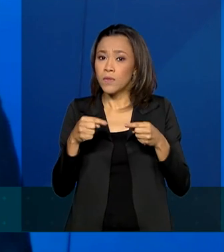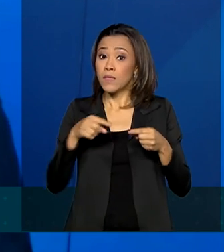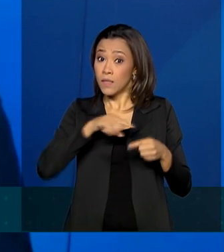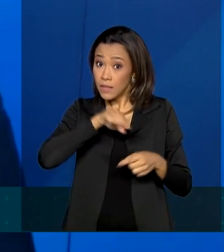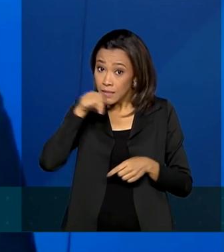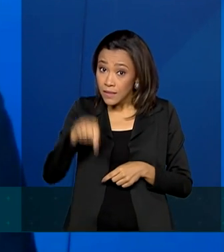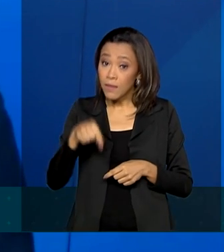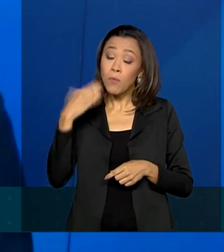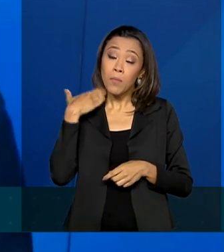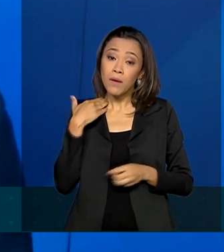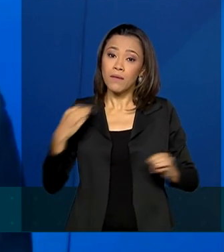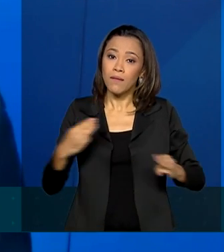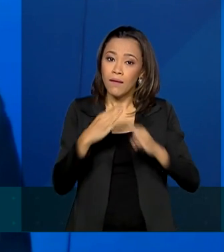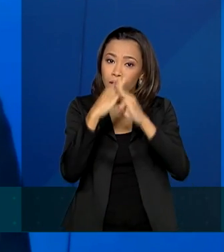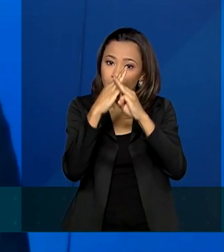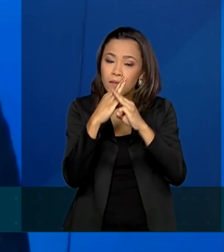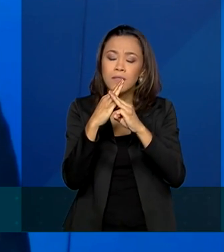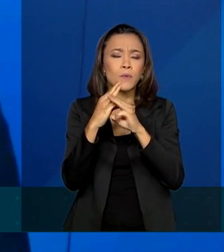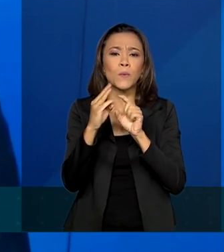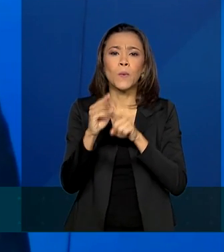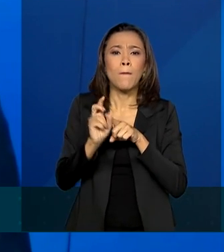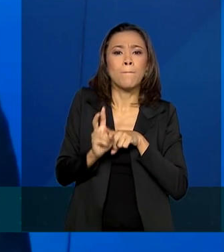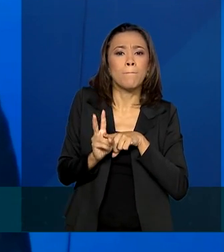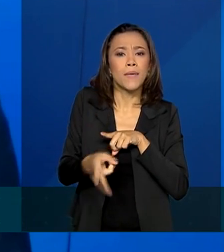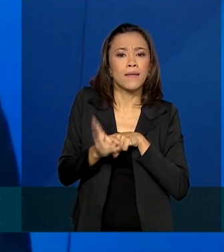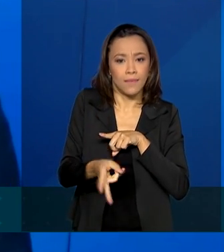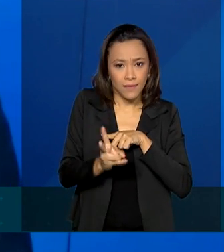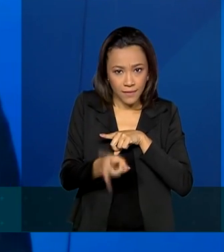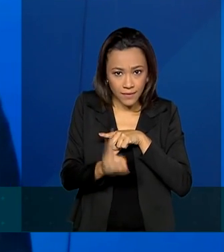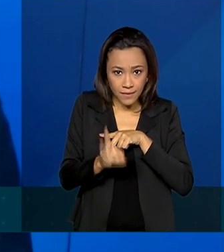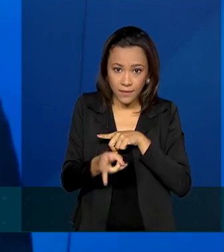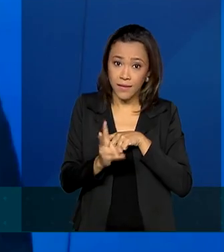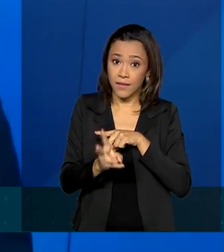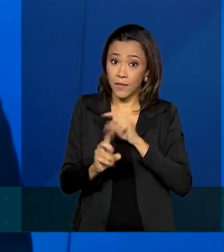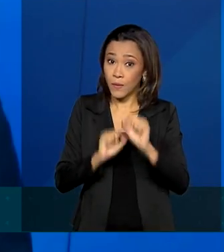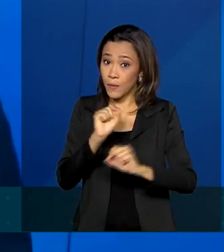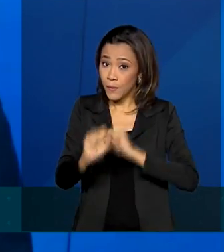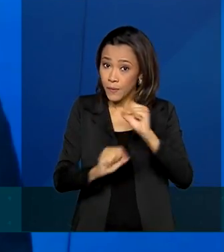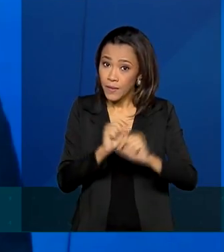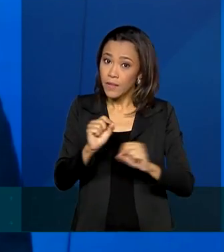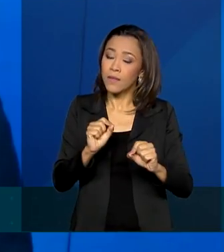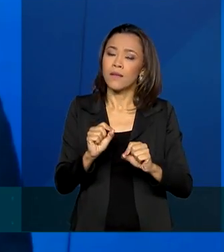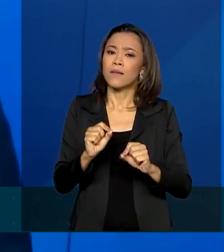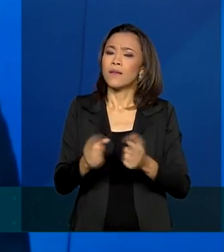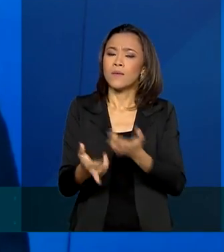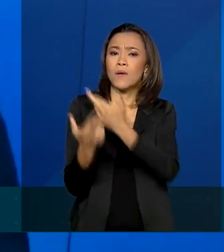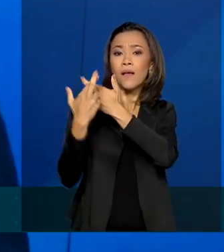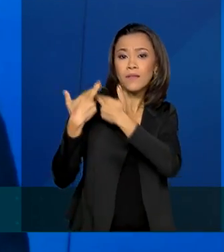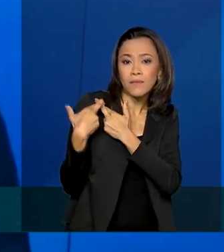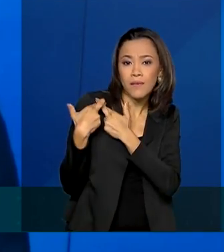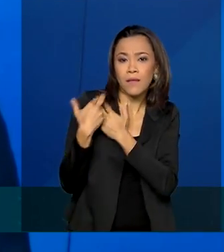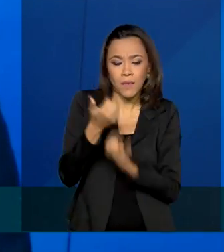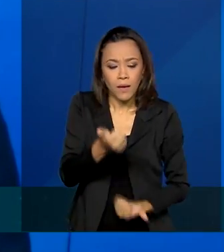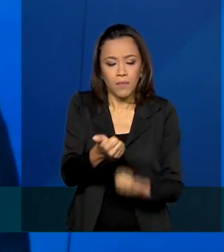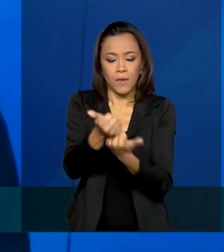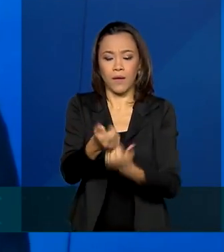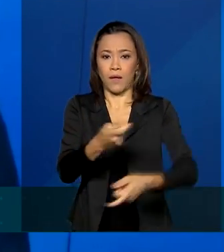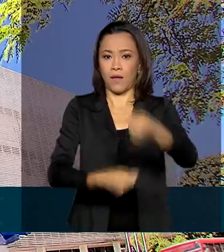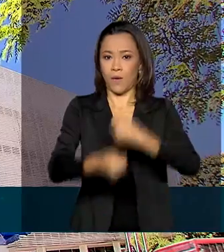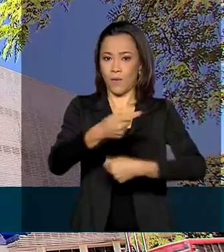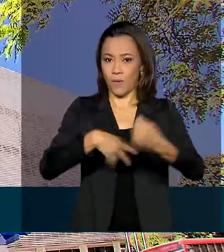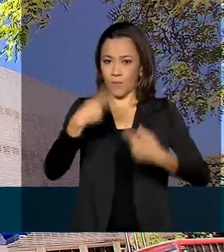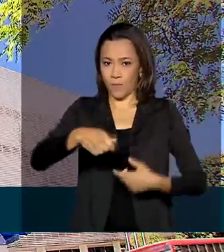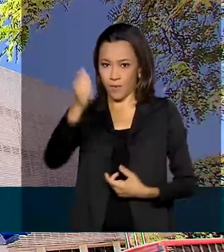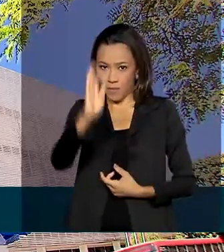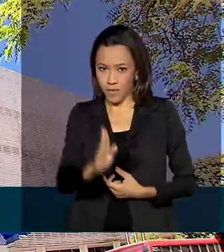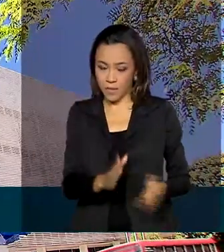Caixa mantenha o seu protagonismo nesse segmento fundamental na economia brasileira e mundial.